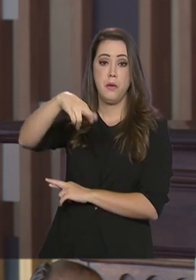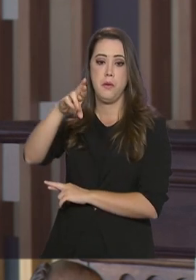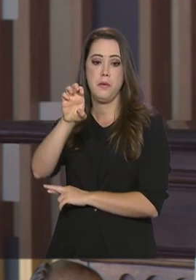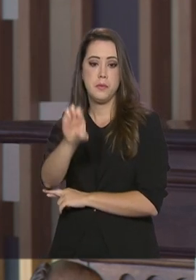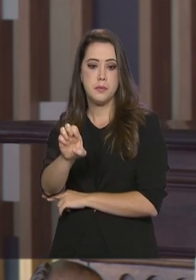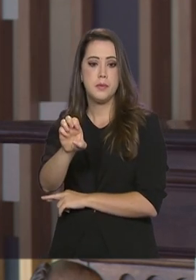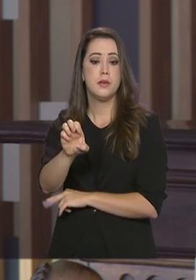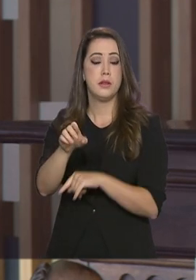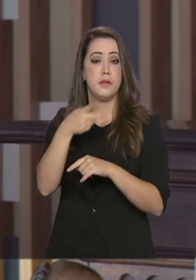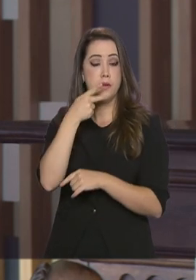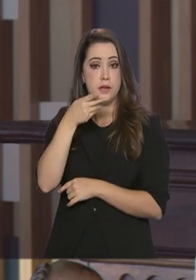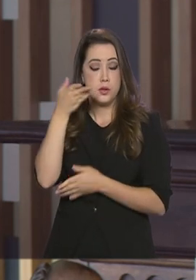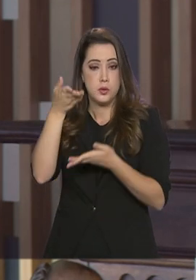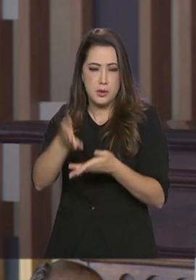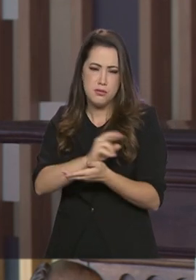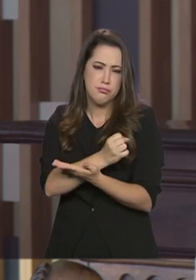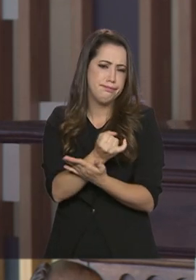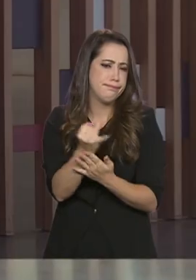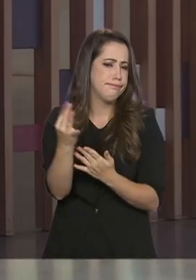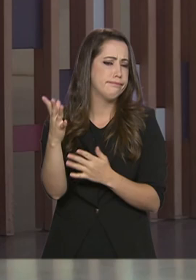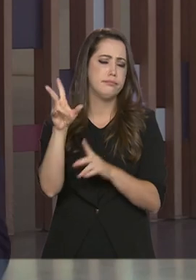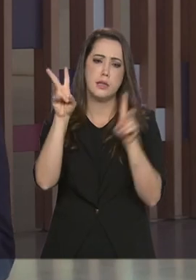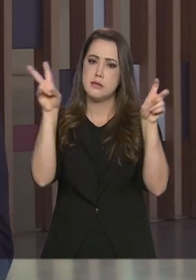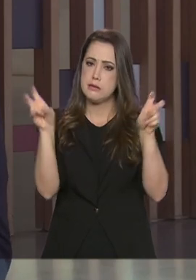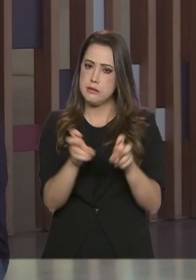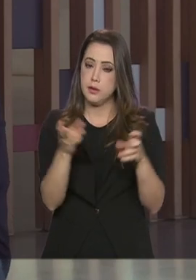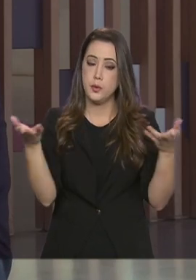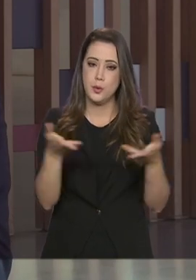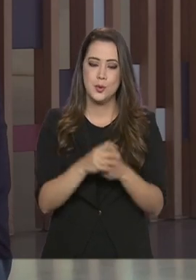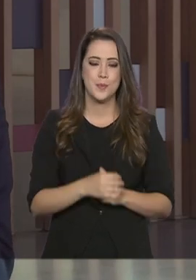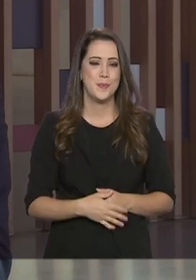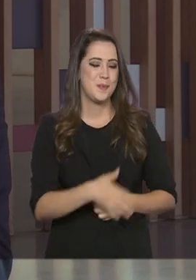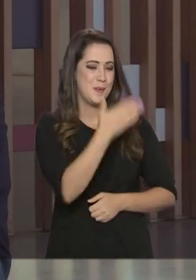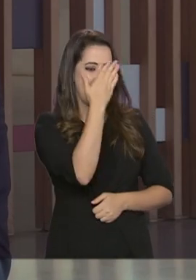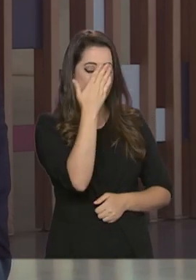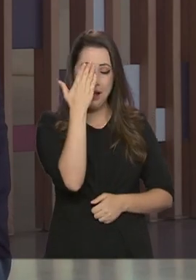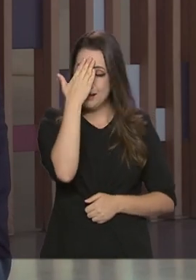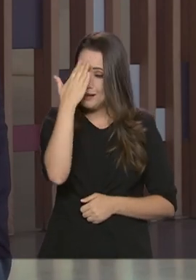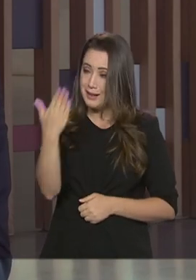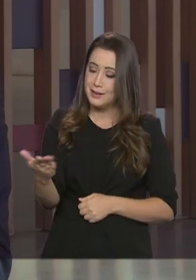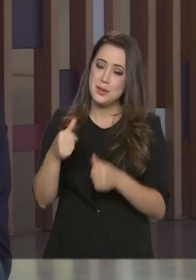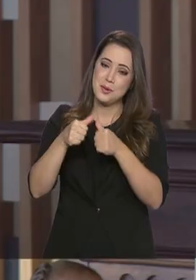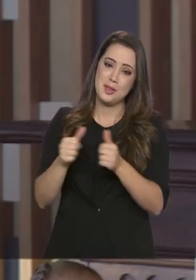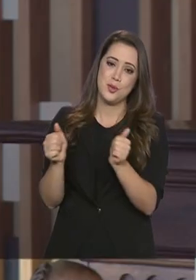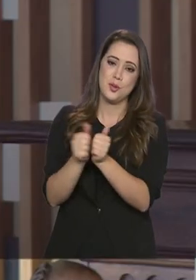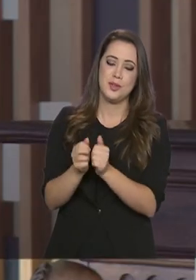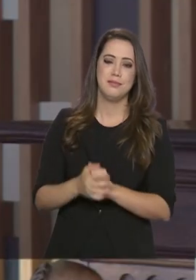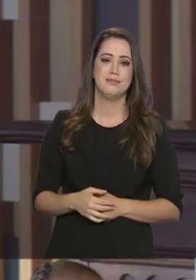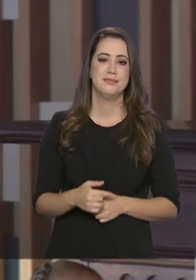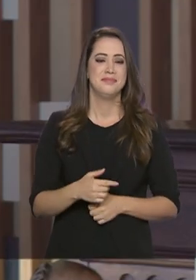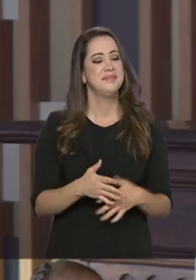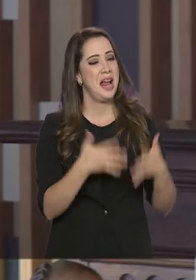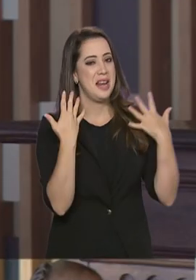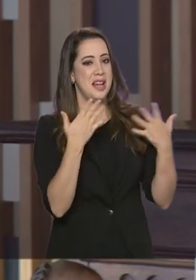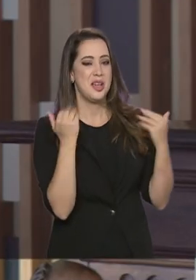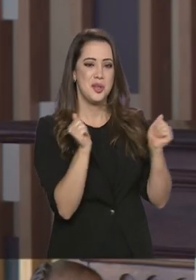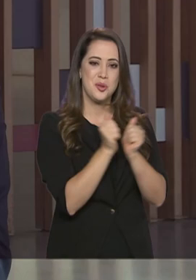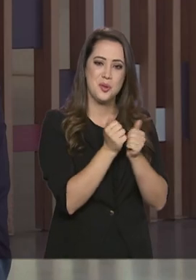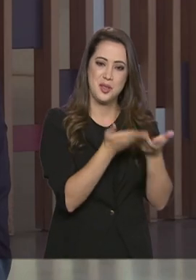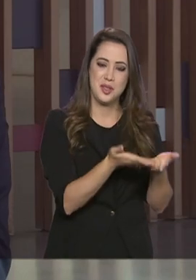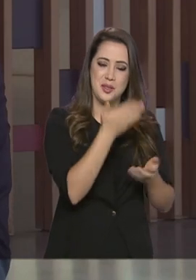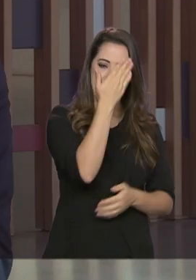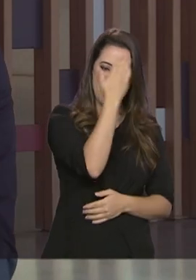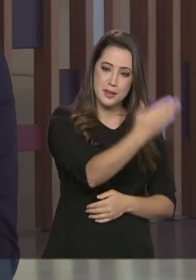falar sobre este e mais assuntos conosco. Muito obrigado pela presença do senhor aqui no Brasil em pauta. Alegria estar com vocês aqui, muito obrigado.